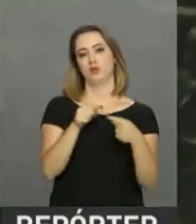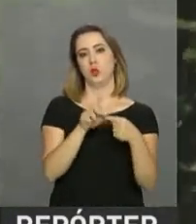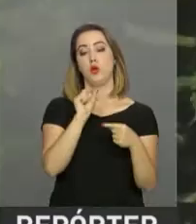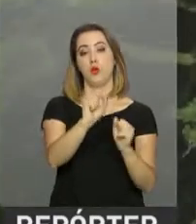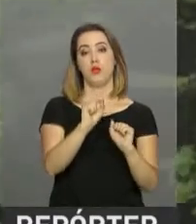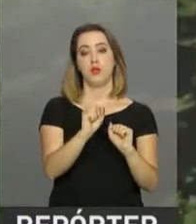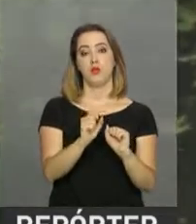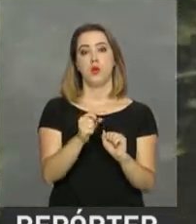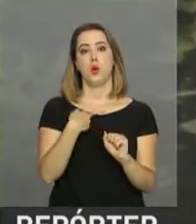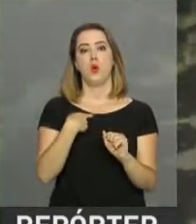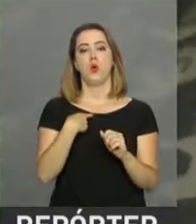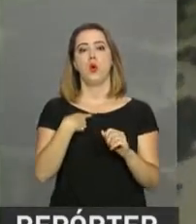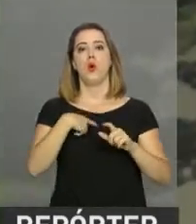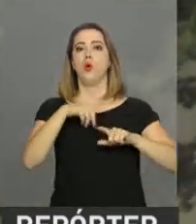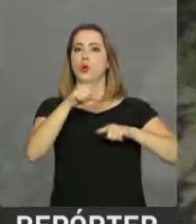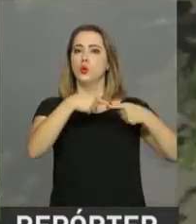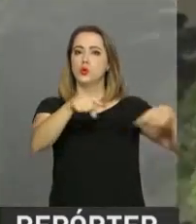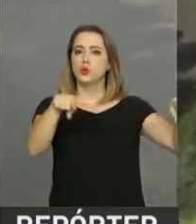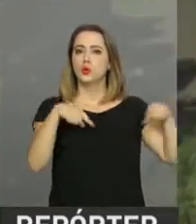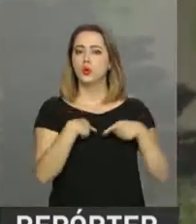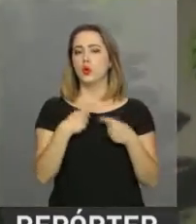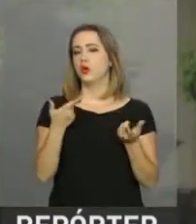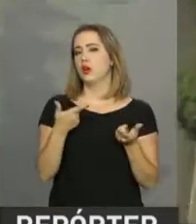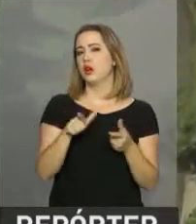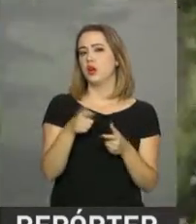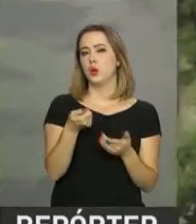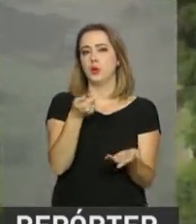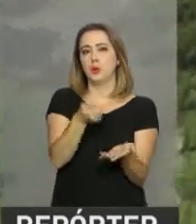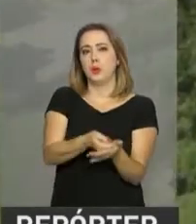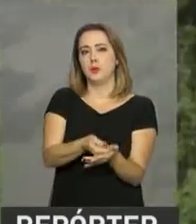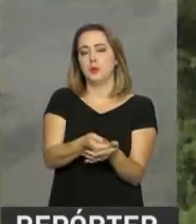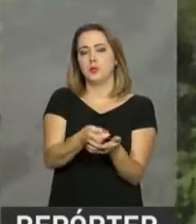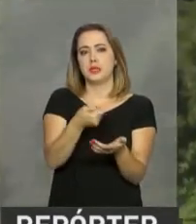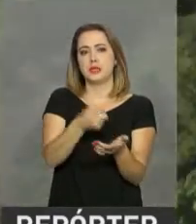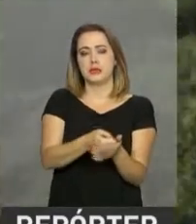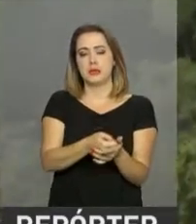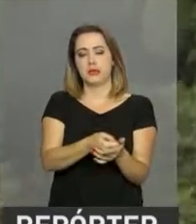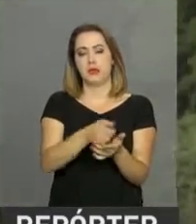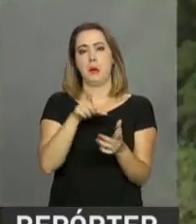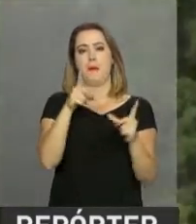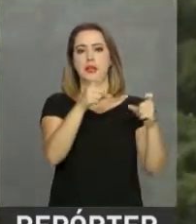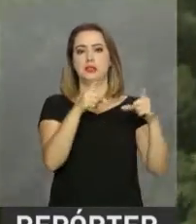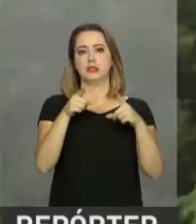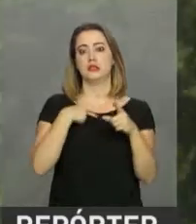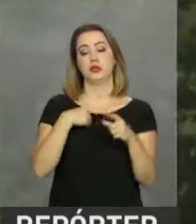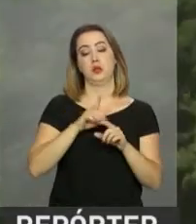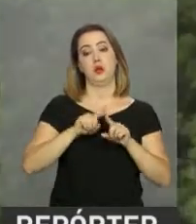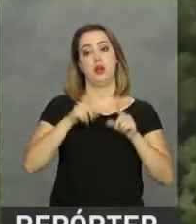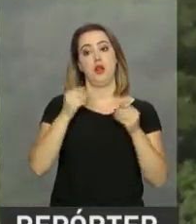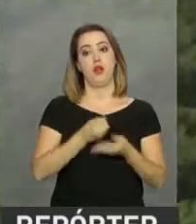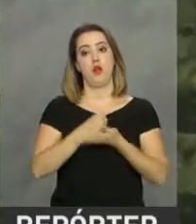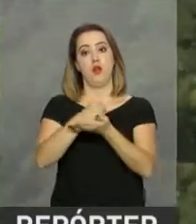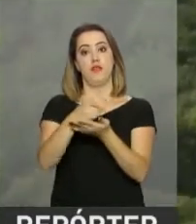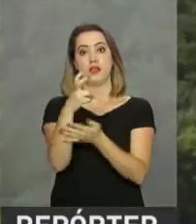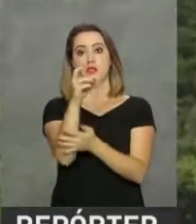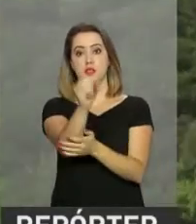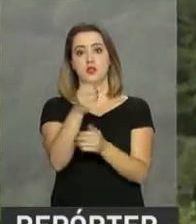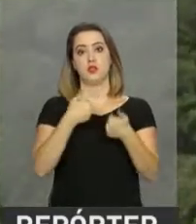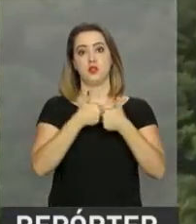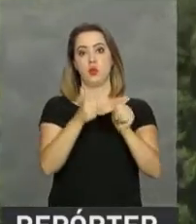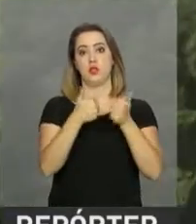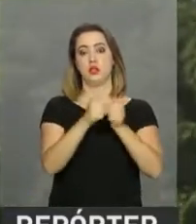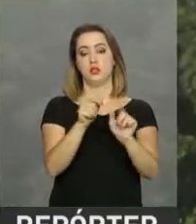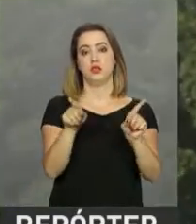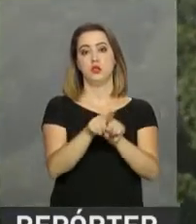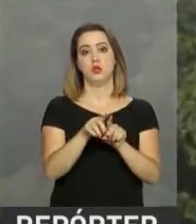meta, o parque não cobre ingressos dos moradores de Foz do Iguaçu e região e coloca 50 ônibus à disposição do público, saindo de